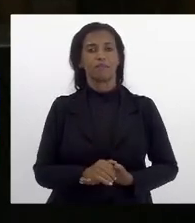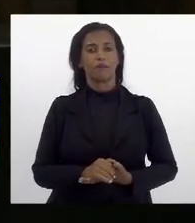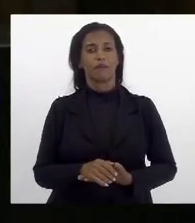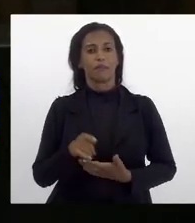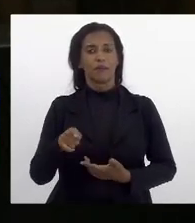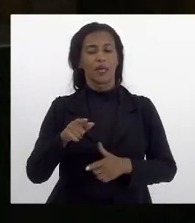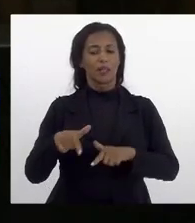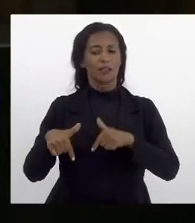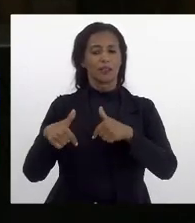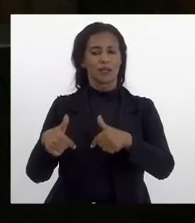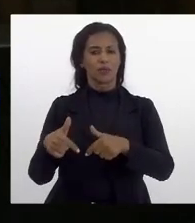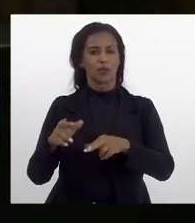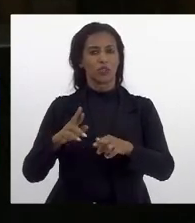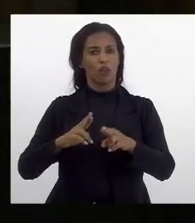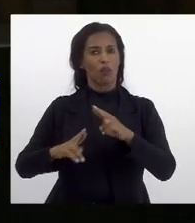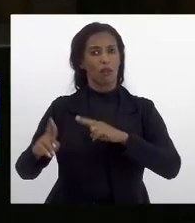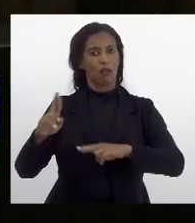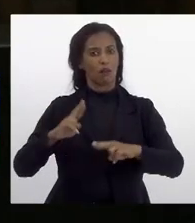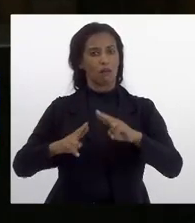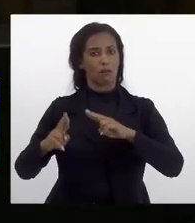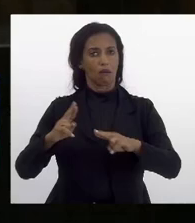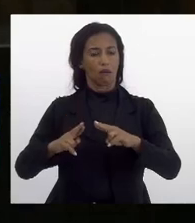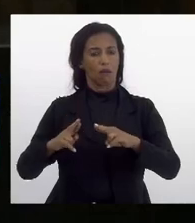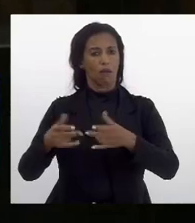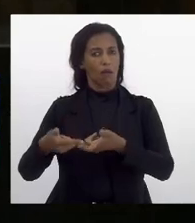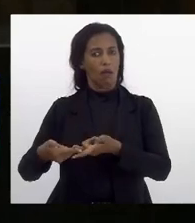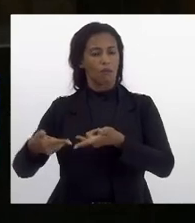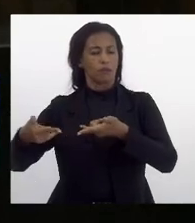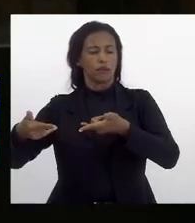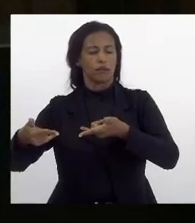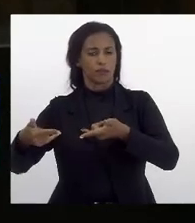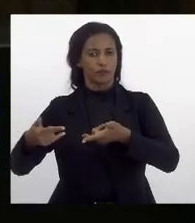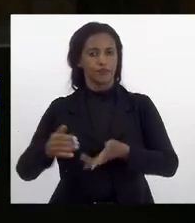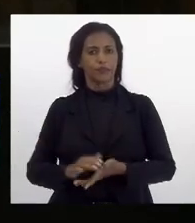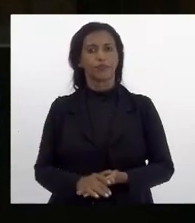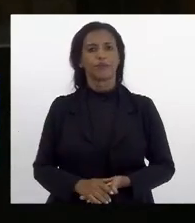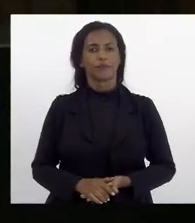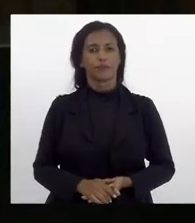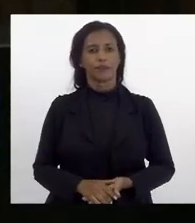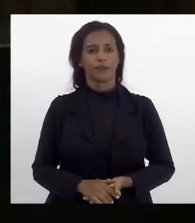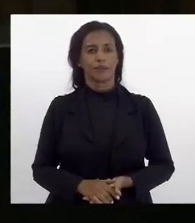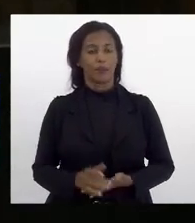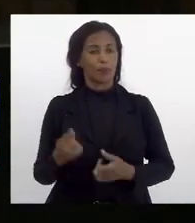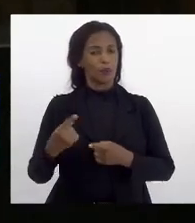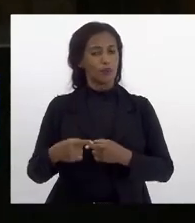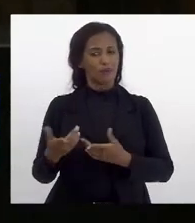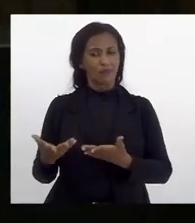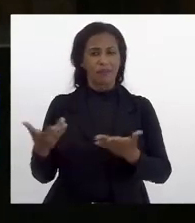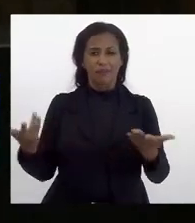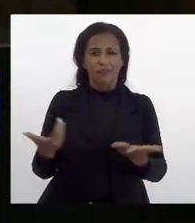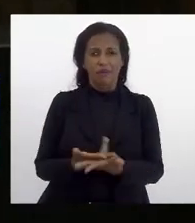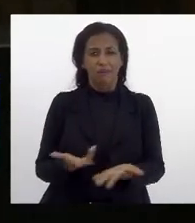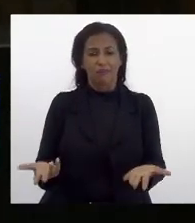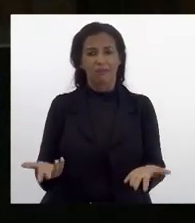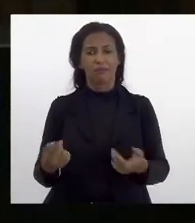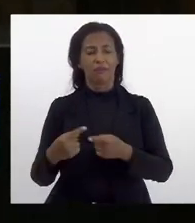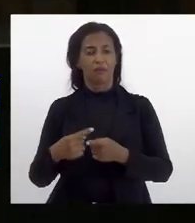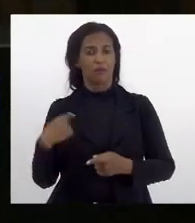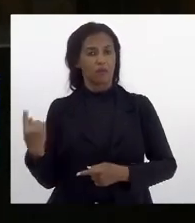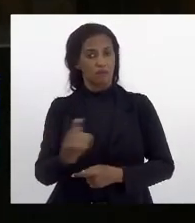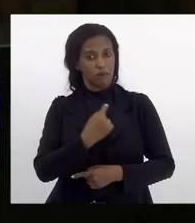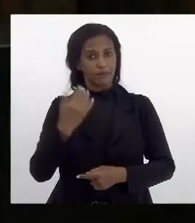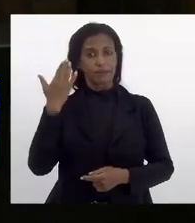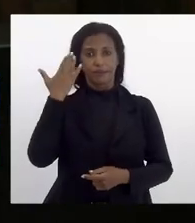operações relacionadas aos absorventes íntimos por que isso? porque nós